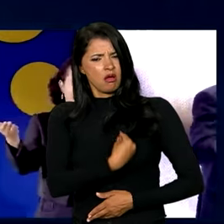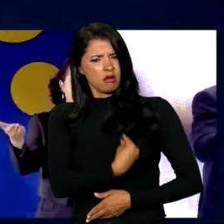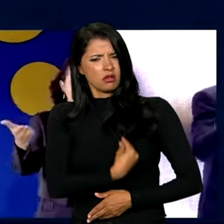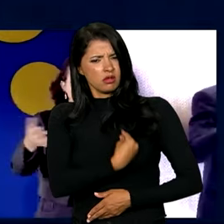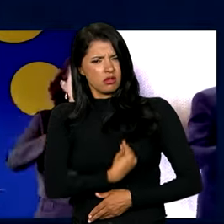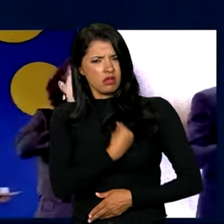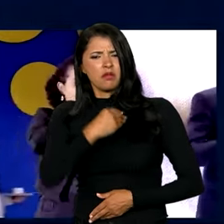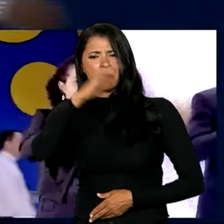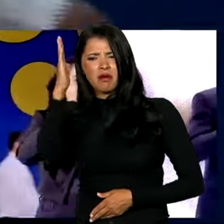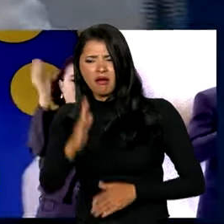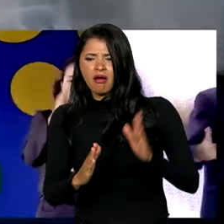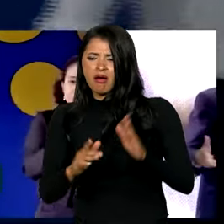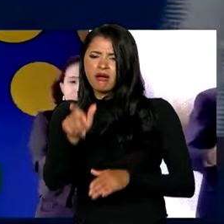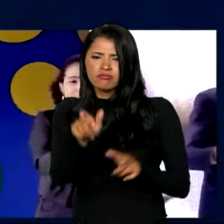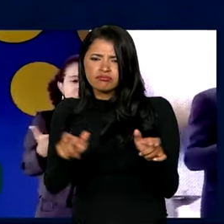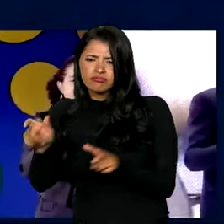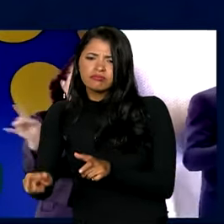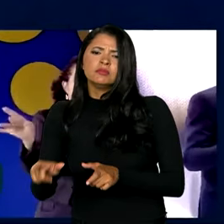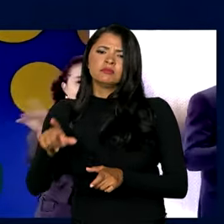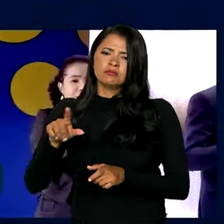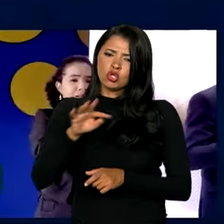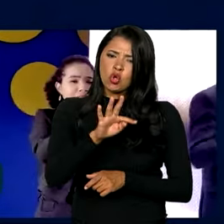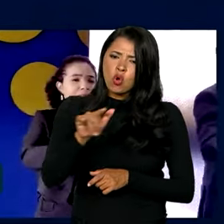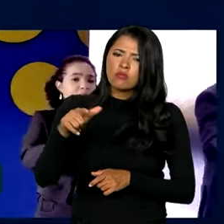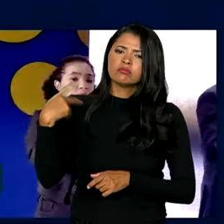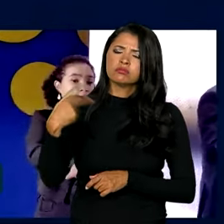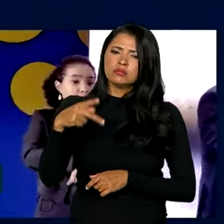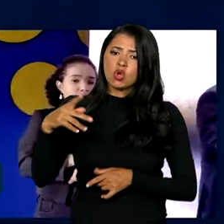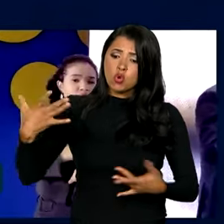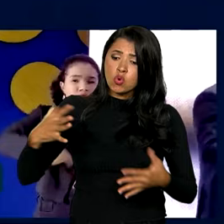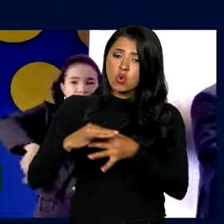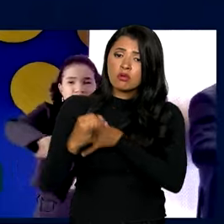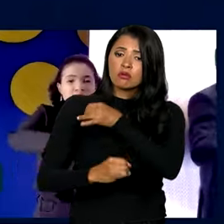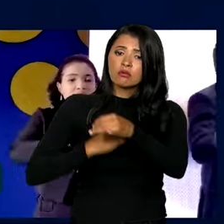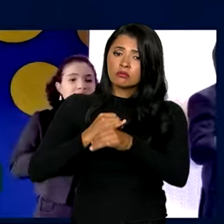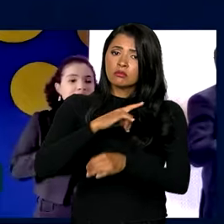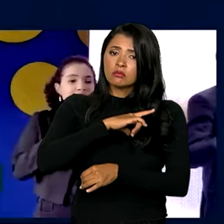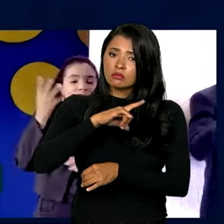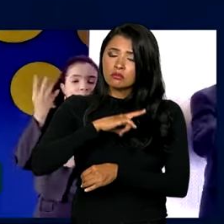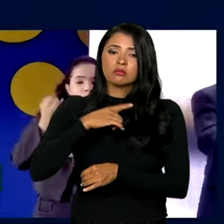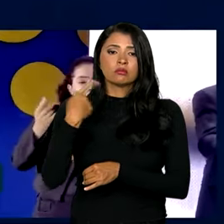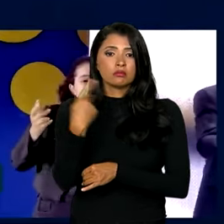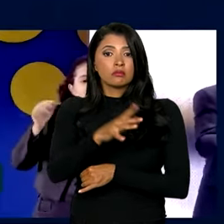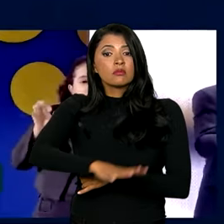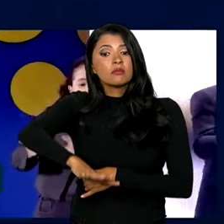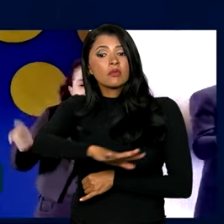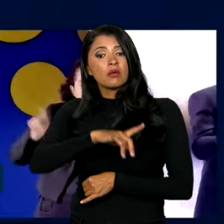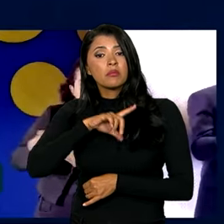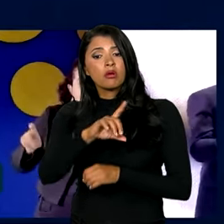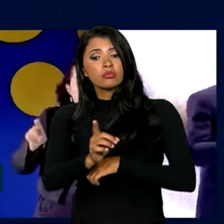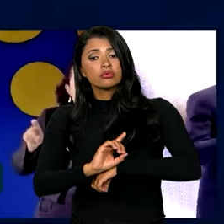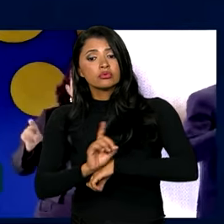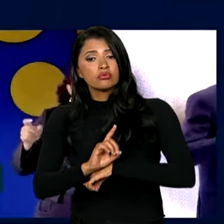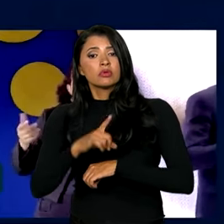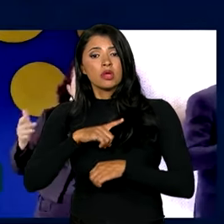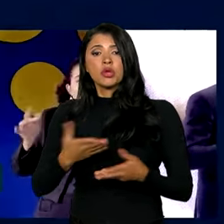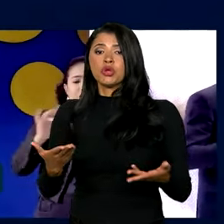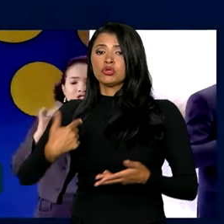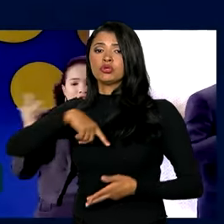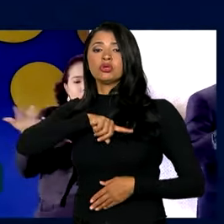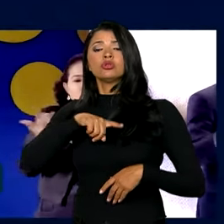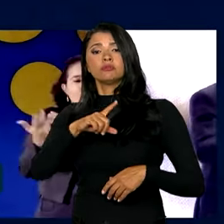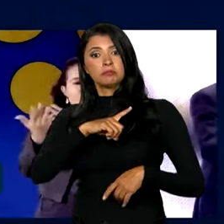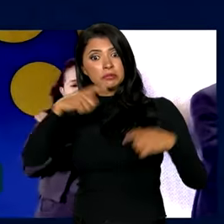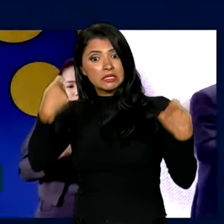brasileiro, brasileira, cada tocantinense, hoje está conectado. Está inserido nesse ambiente digital. E nós temos que